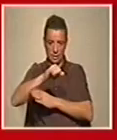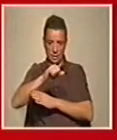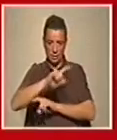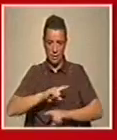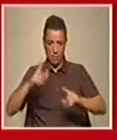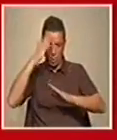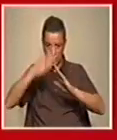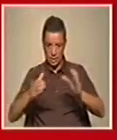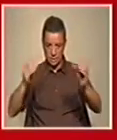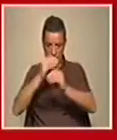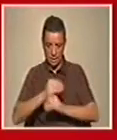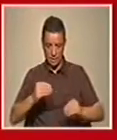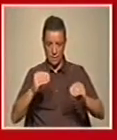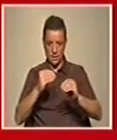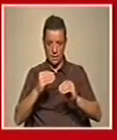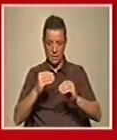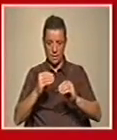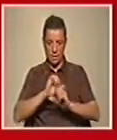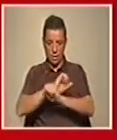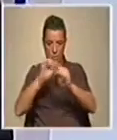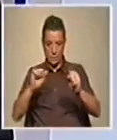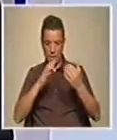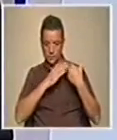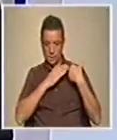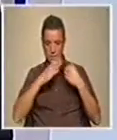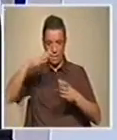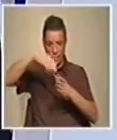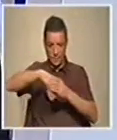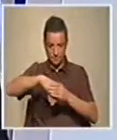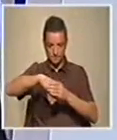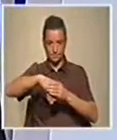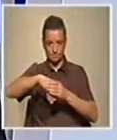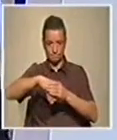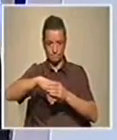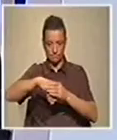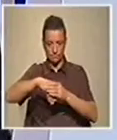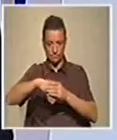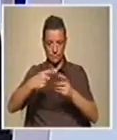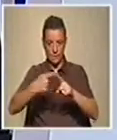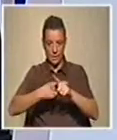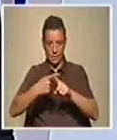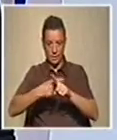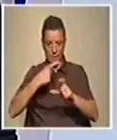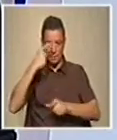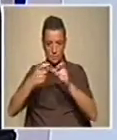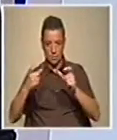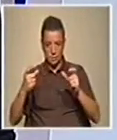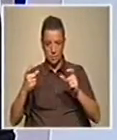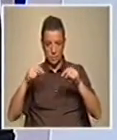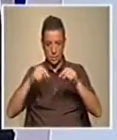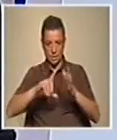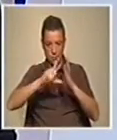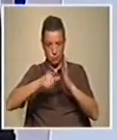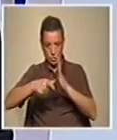acontece nada, como é evidente. Portanto, agora compete a cada um dos reitores dentro do seu espaço. Temos que fazer o nosso trabalho casa. cativando também as pessoas, não Temos que fazer o nosso